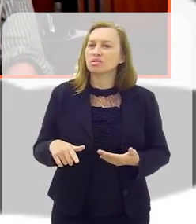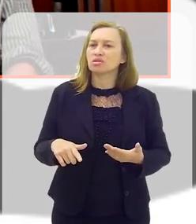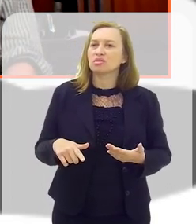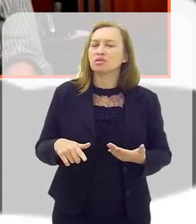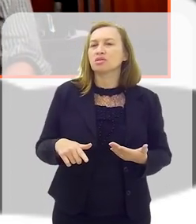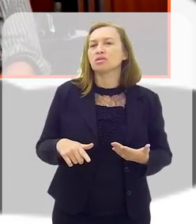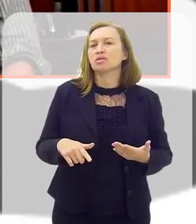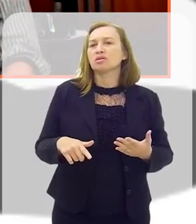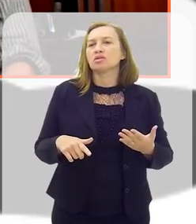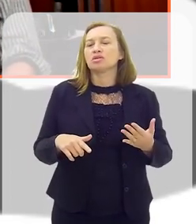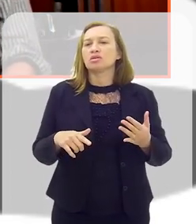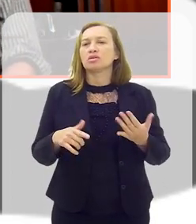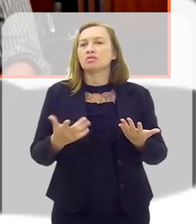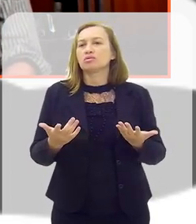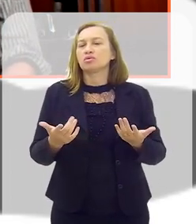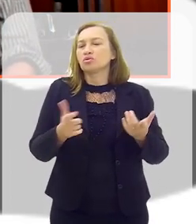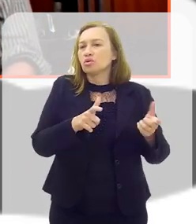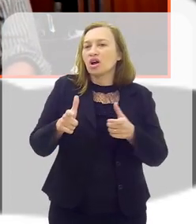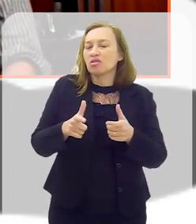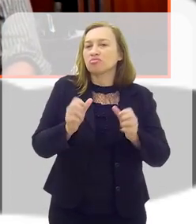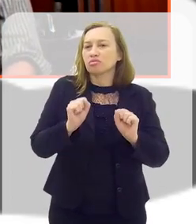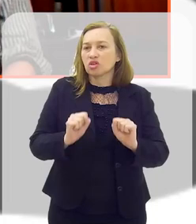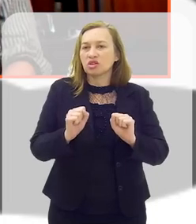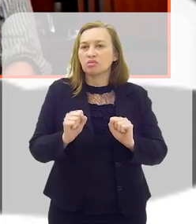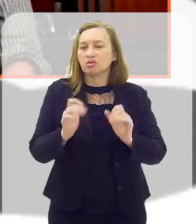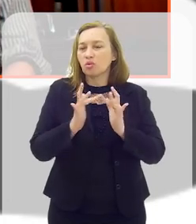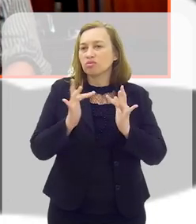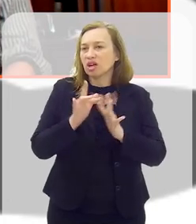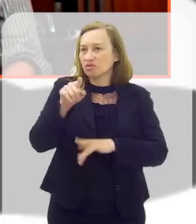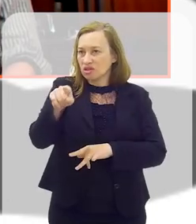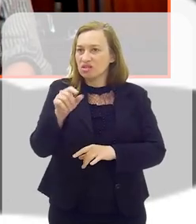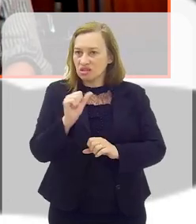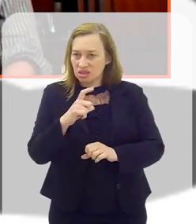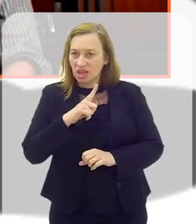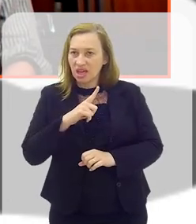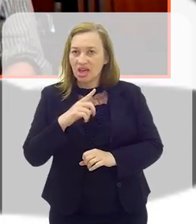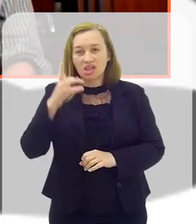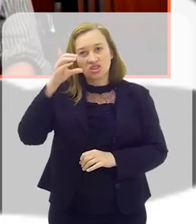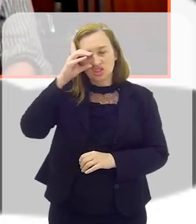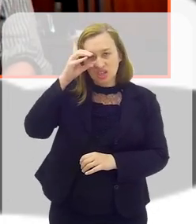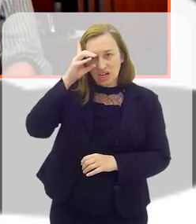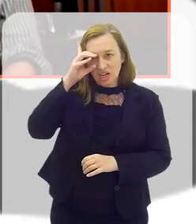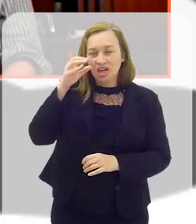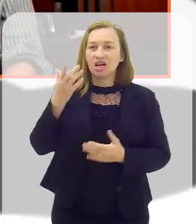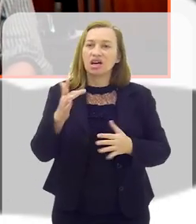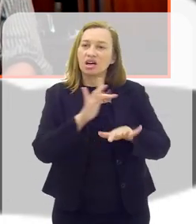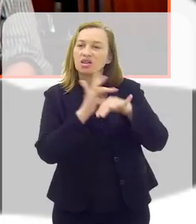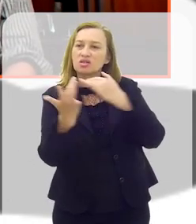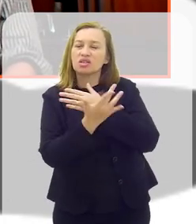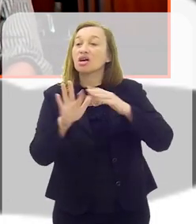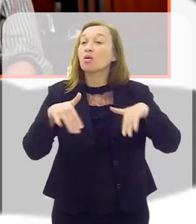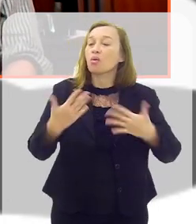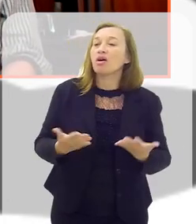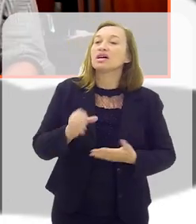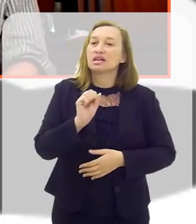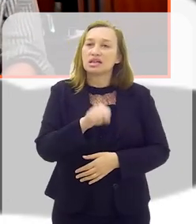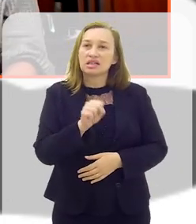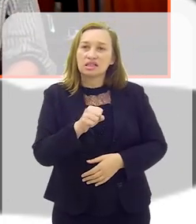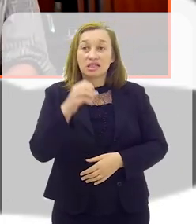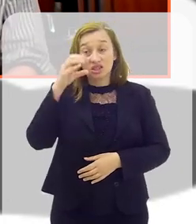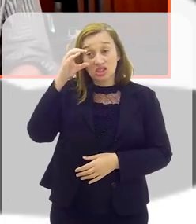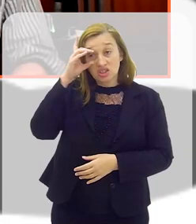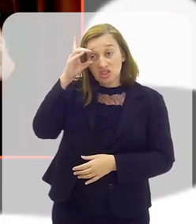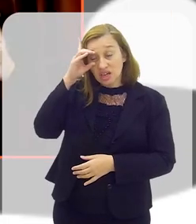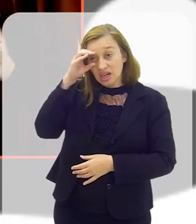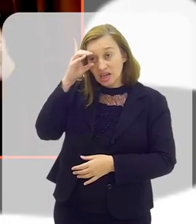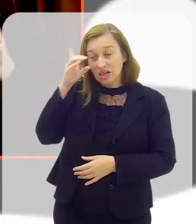contigo? Por exemplo, existem Instagrams, ou outras redes sociais? Hoje em dia, a gente se vale tanto disso? sim. Eu estou no